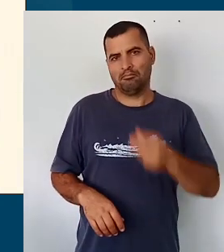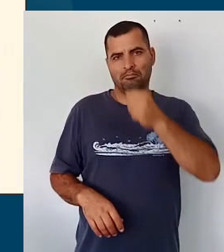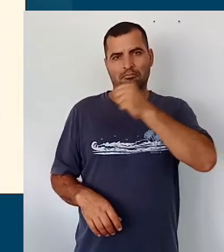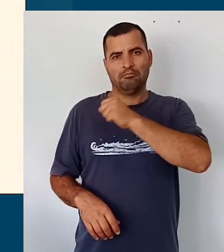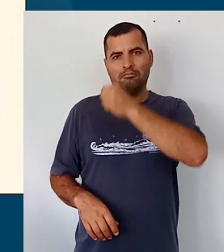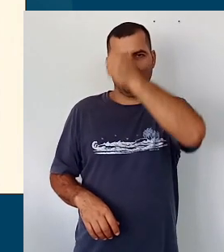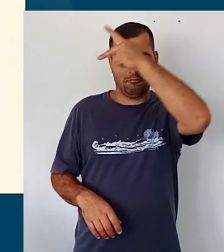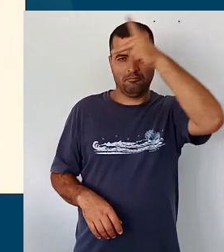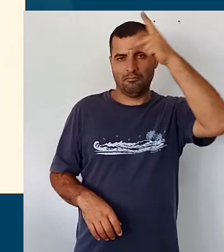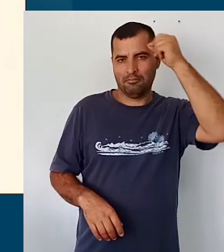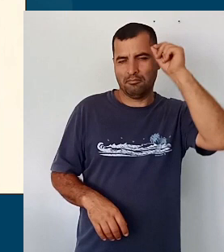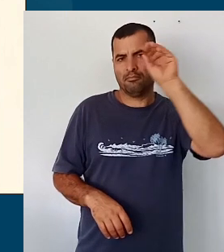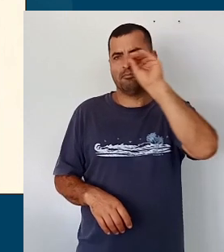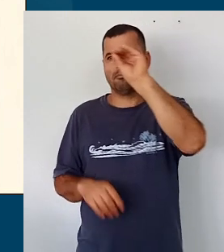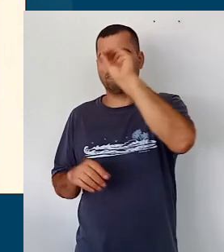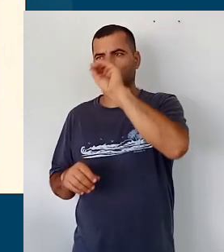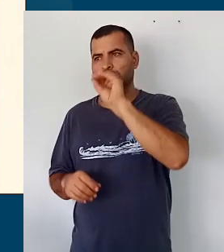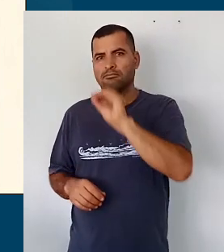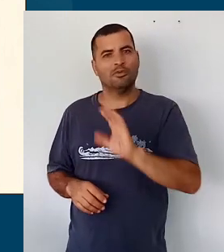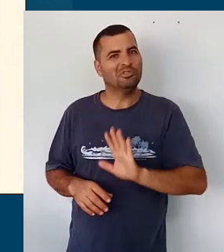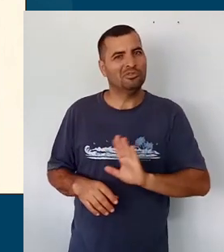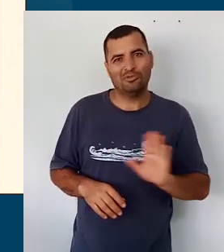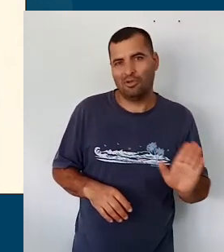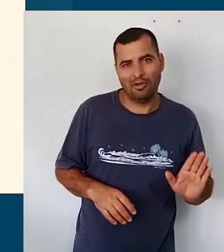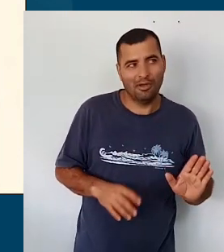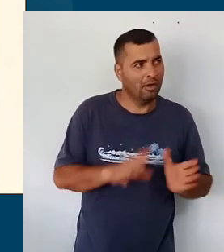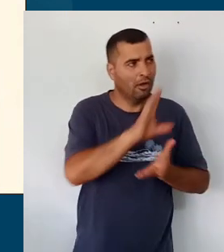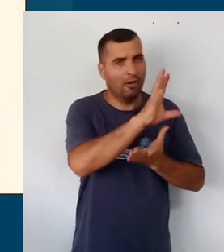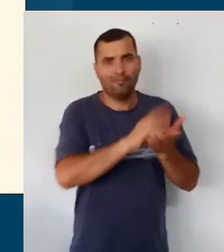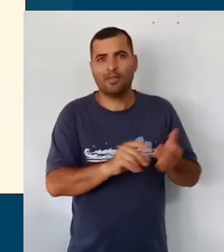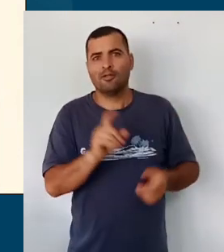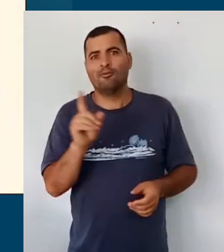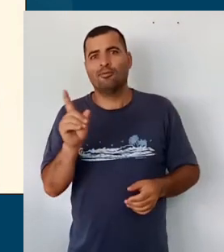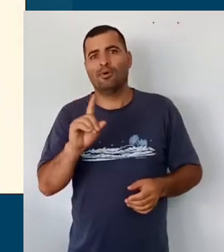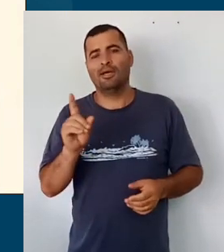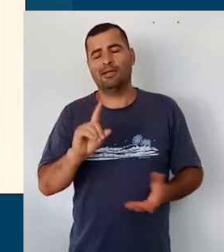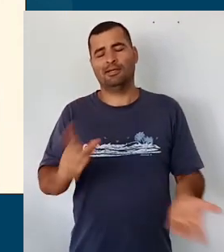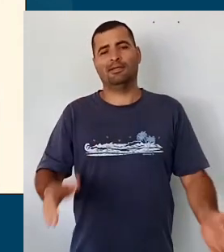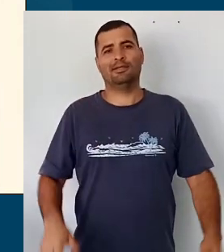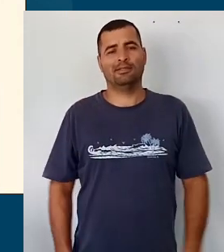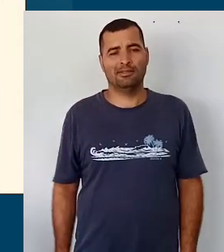pronto. Acontece que um currículo precisa necessariamente